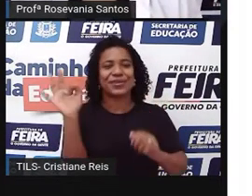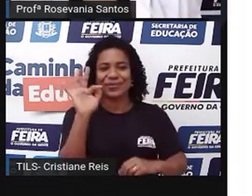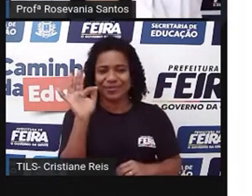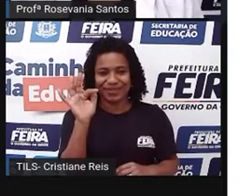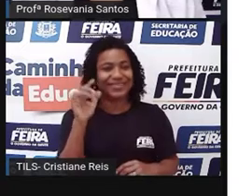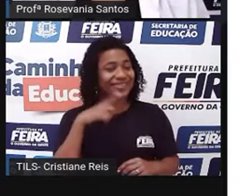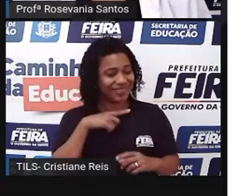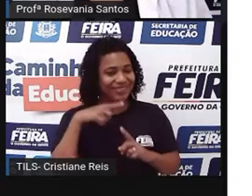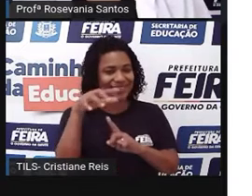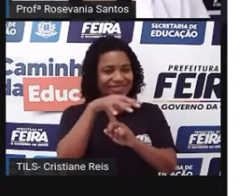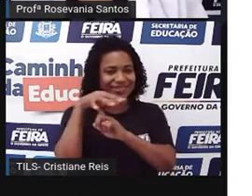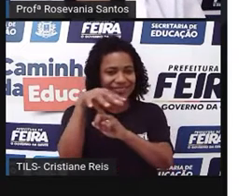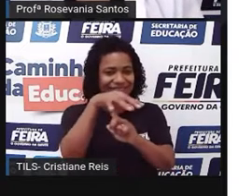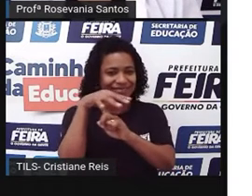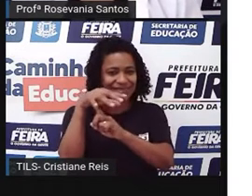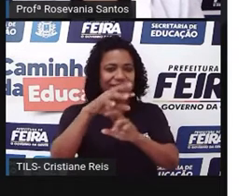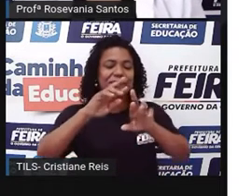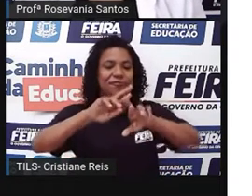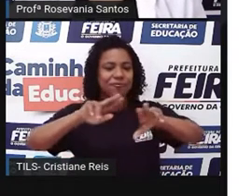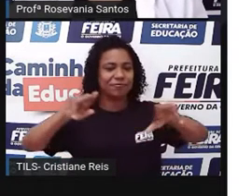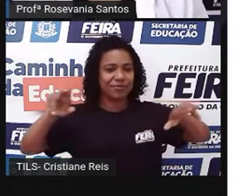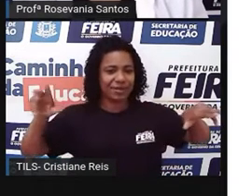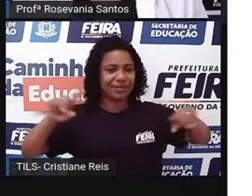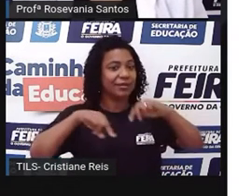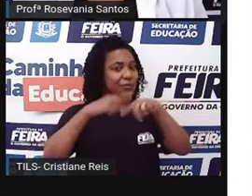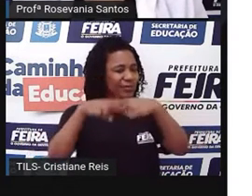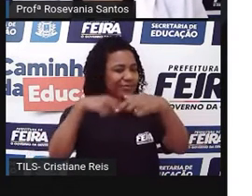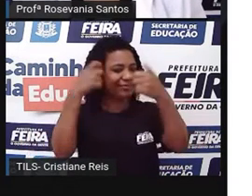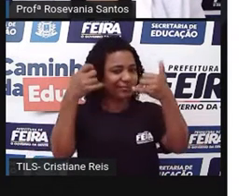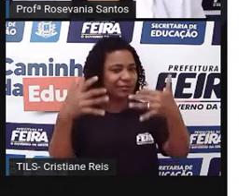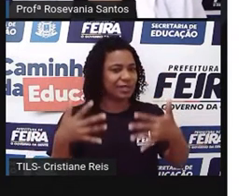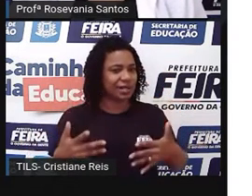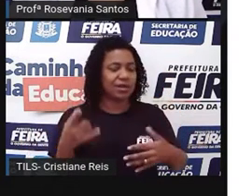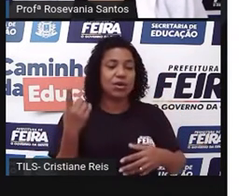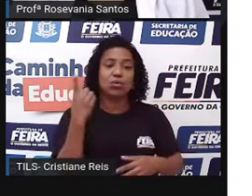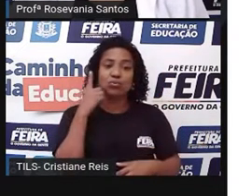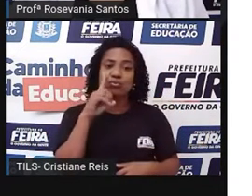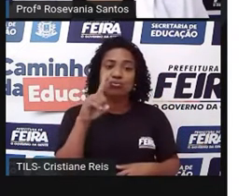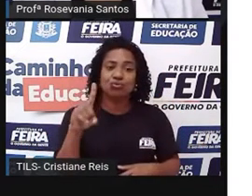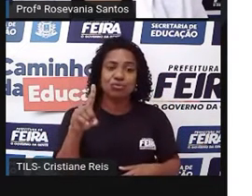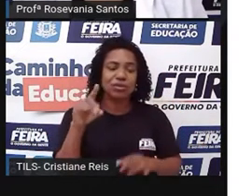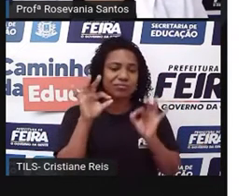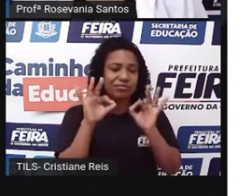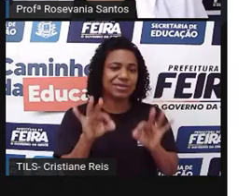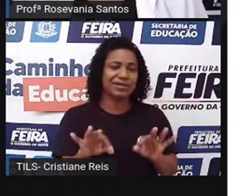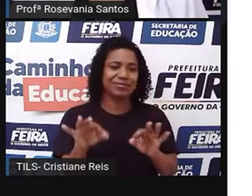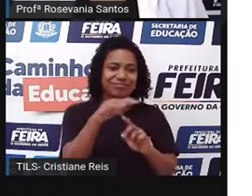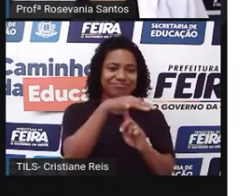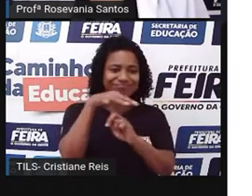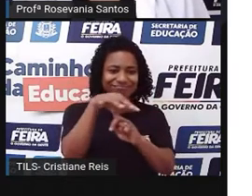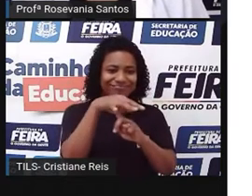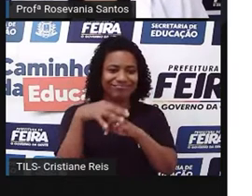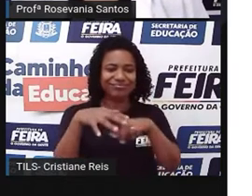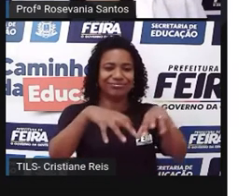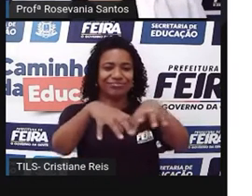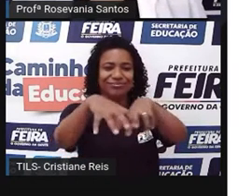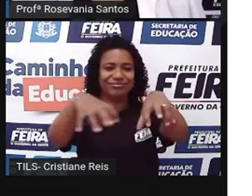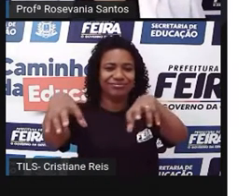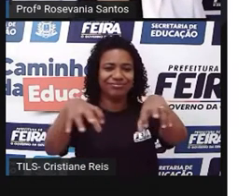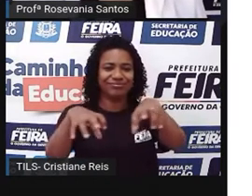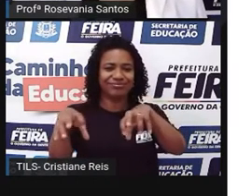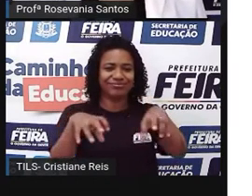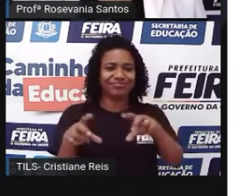na frente. Então, tem dias predeterminados e que expõem e que vendem suas mercadorias. Então, os